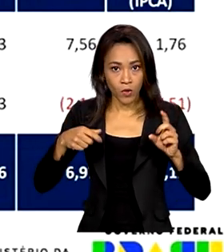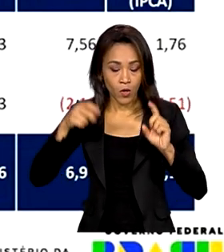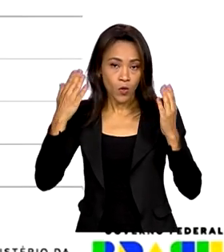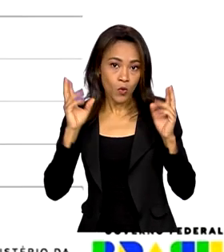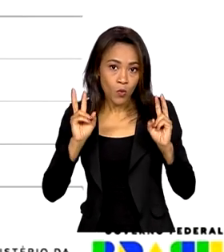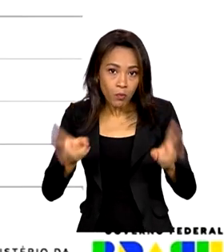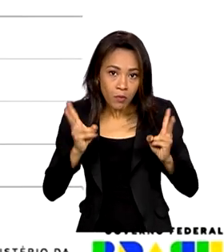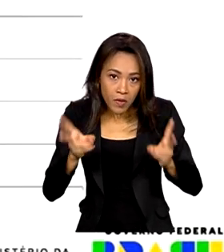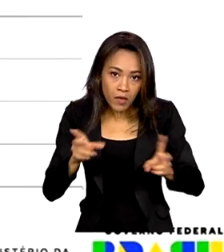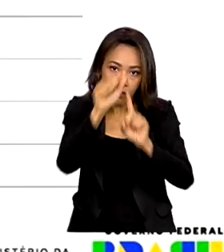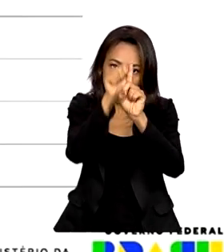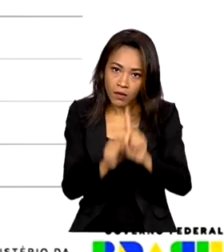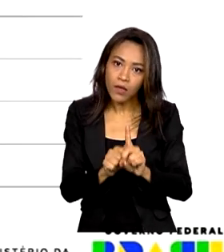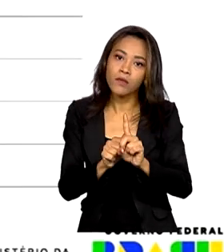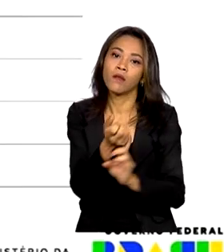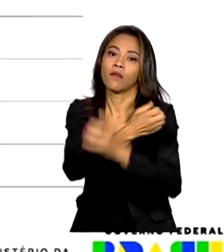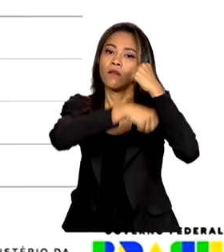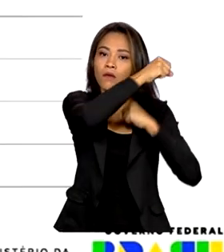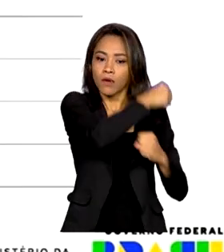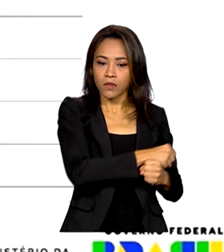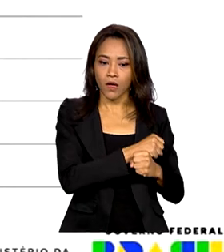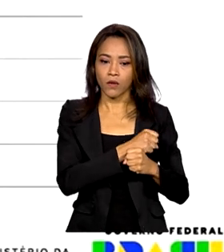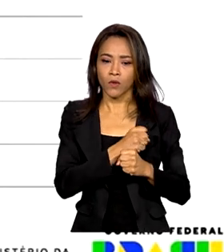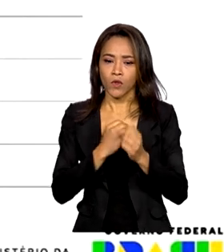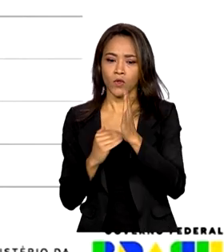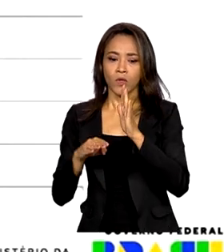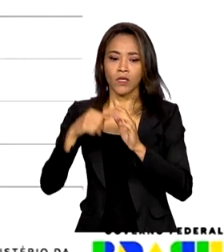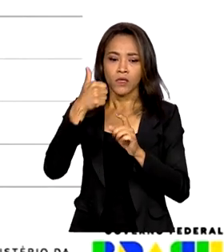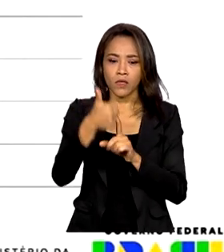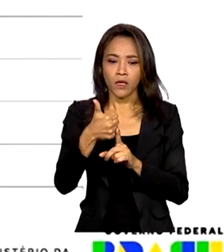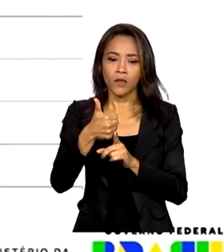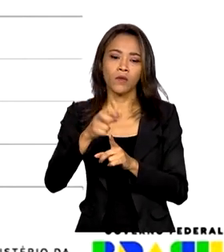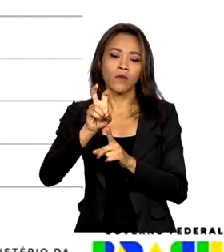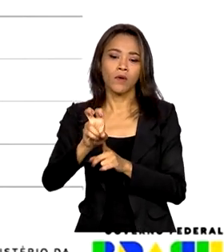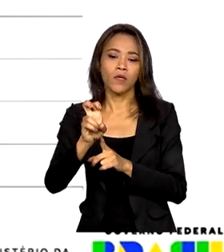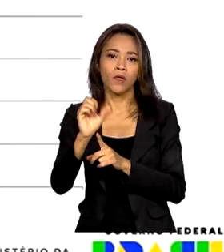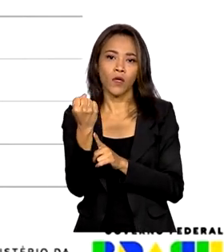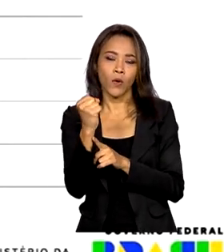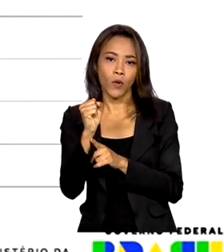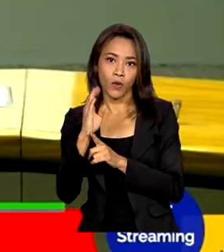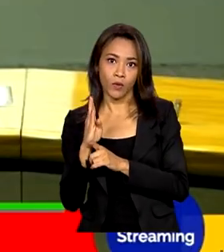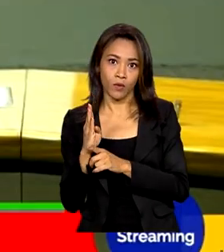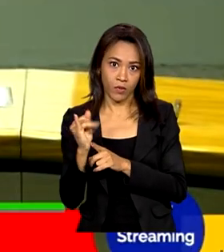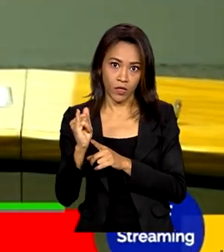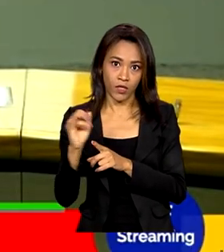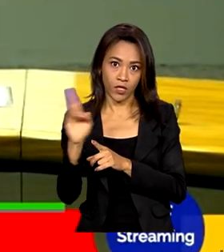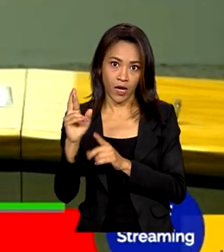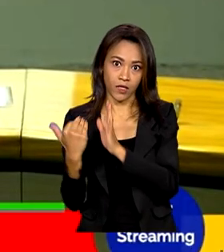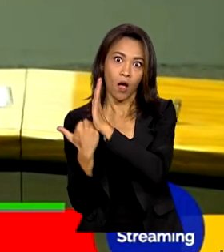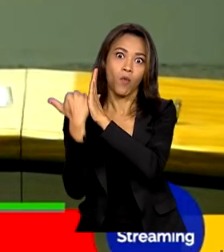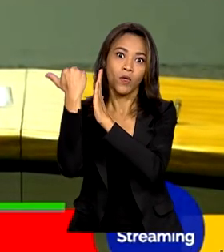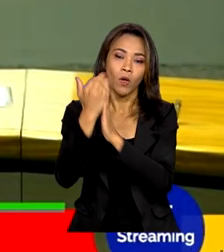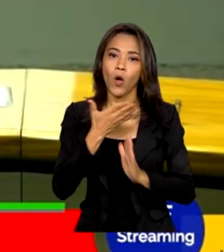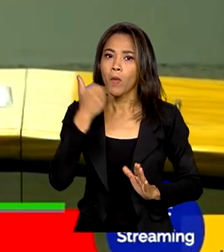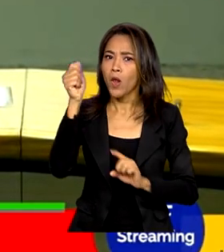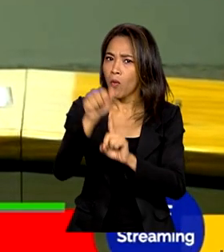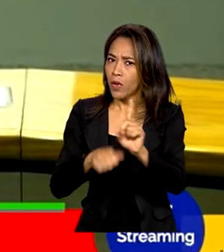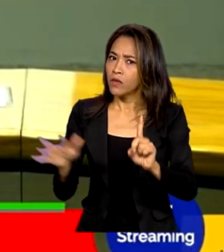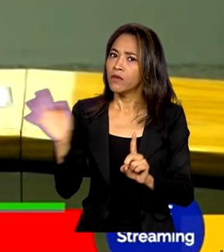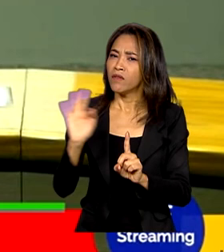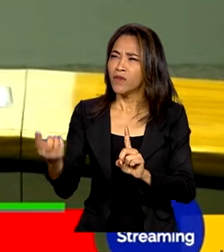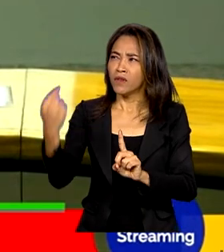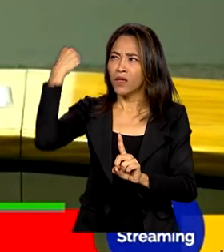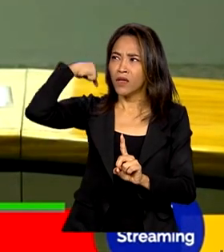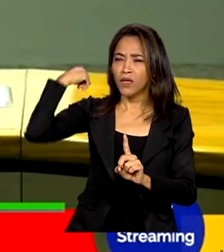ano passado. O valor superou 158 bilhões de reais. É o melhor mês de fevereiro desde o início